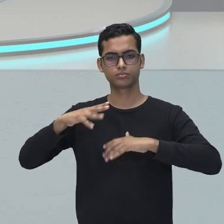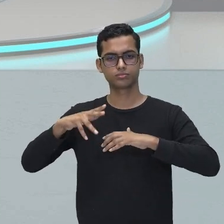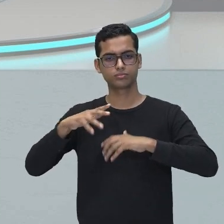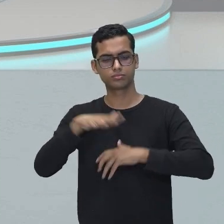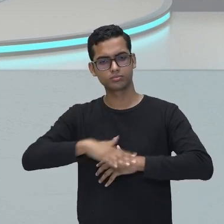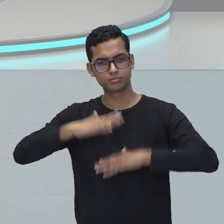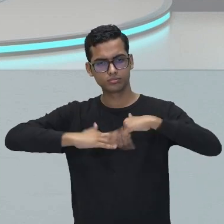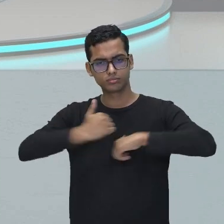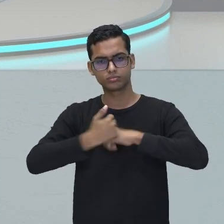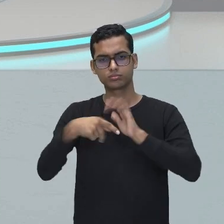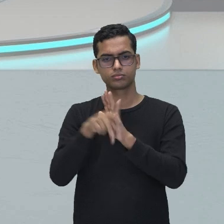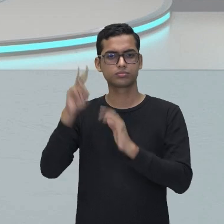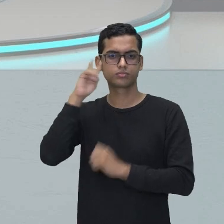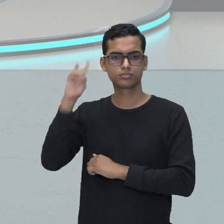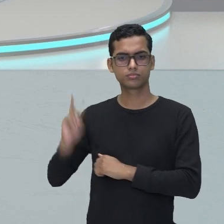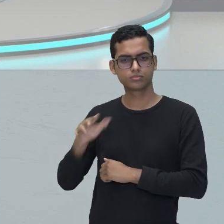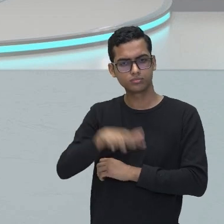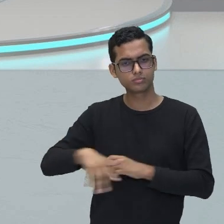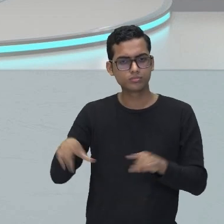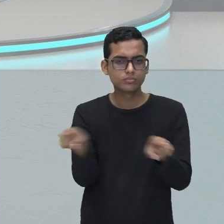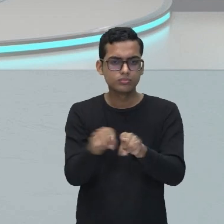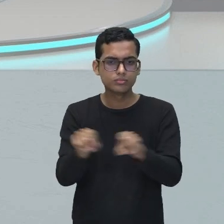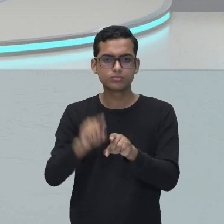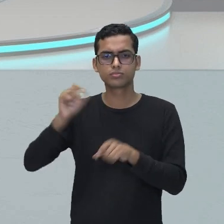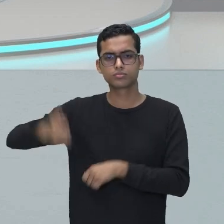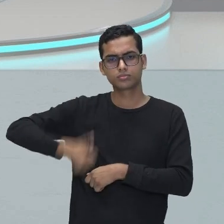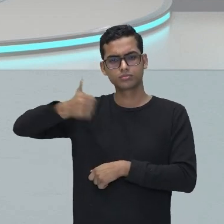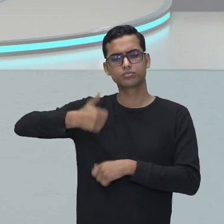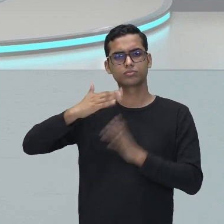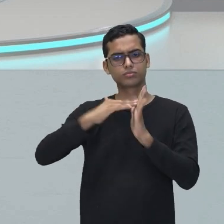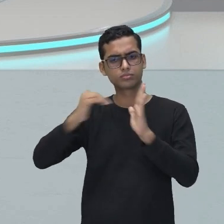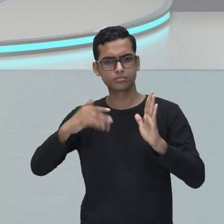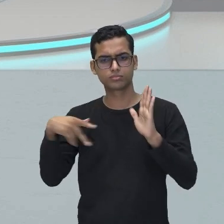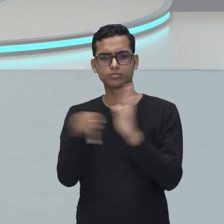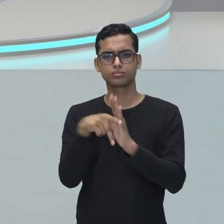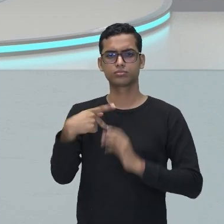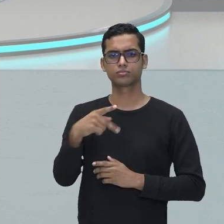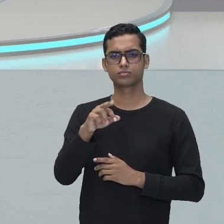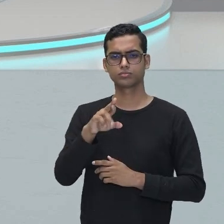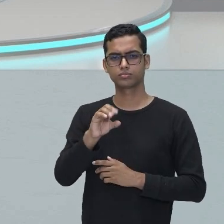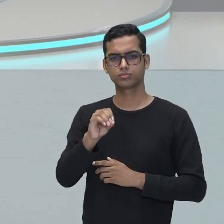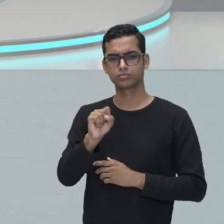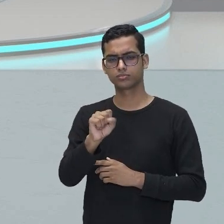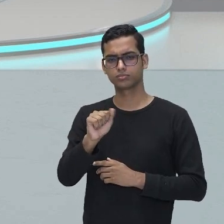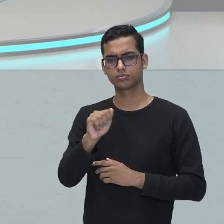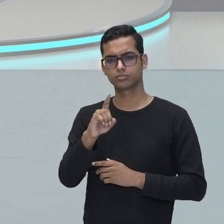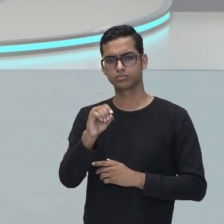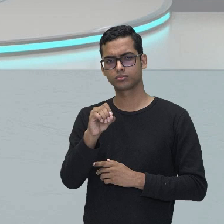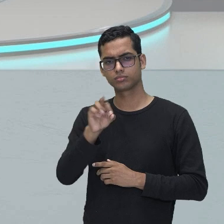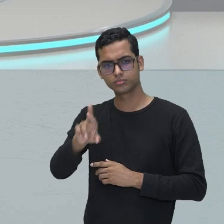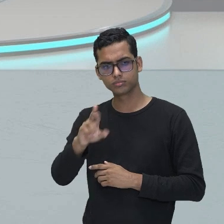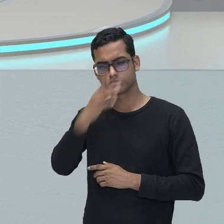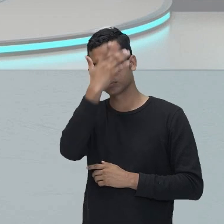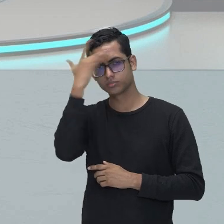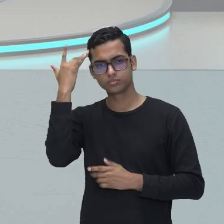historiógrafo e o primeiro prosador do país. Que é um prosador? Alguém que escreve em